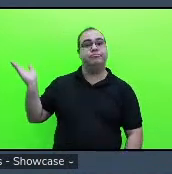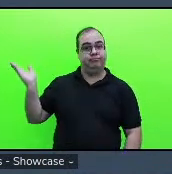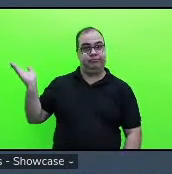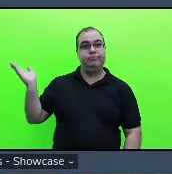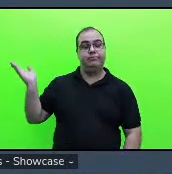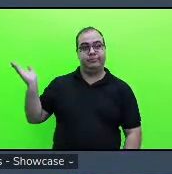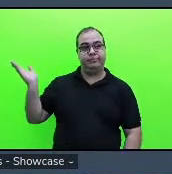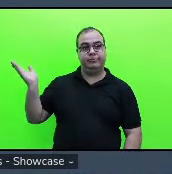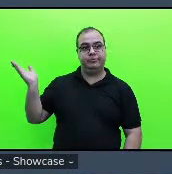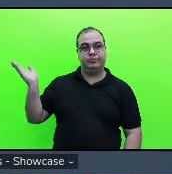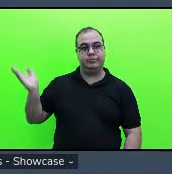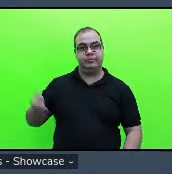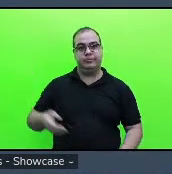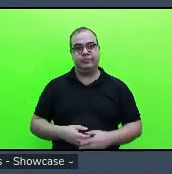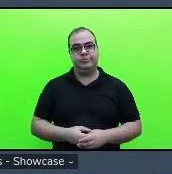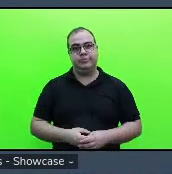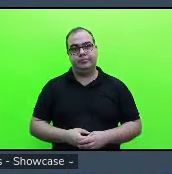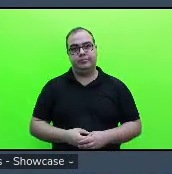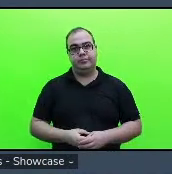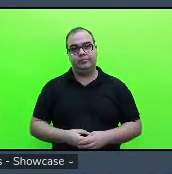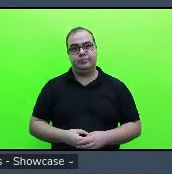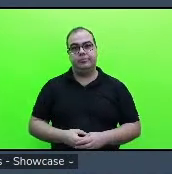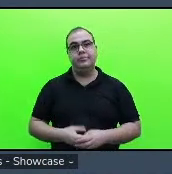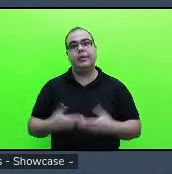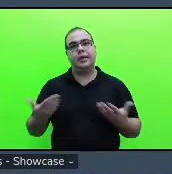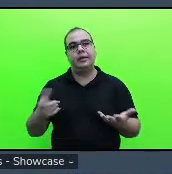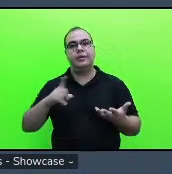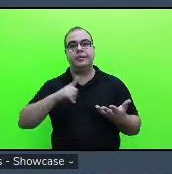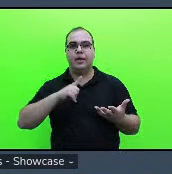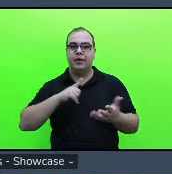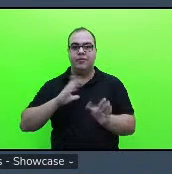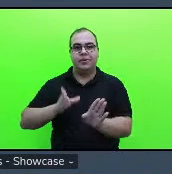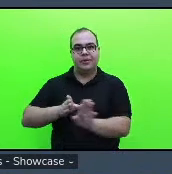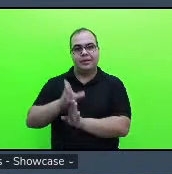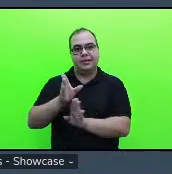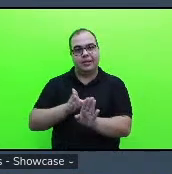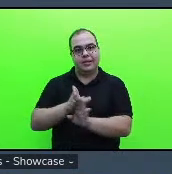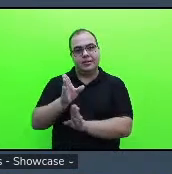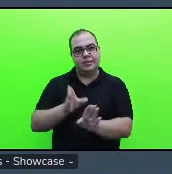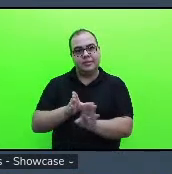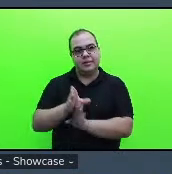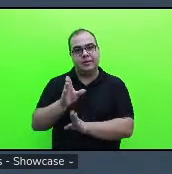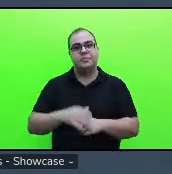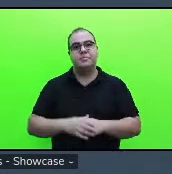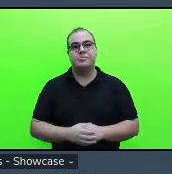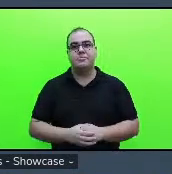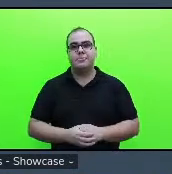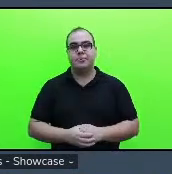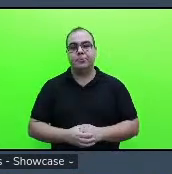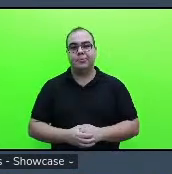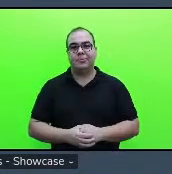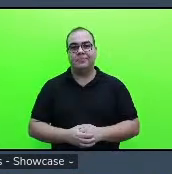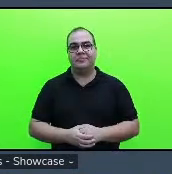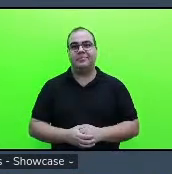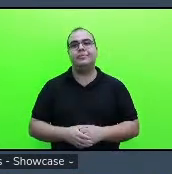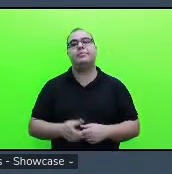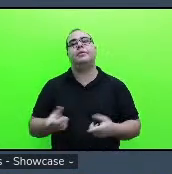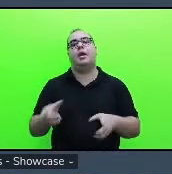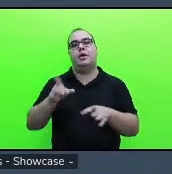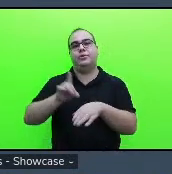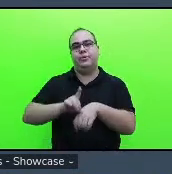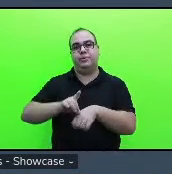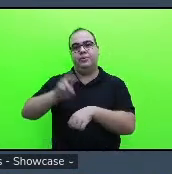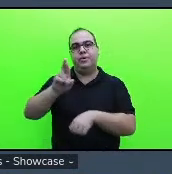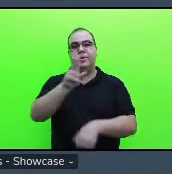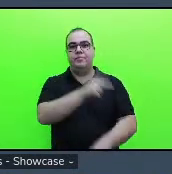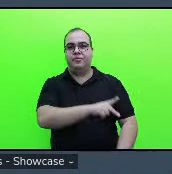decolonial tive como orientação o professor Maurício Carlos da Silva doutor e professor